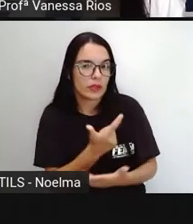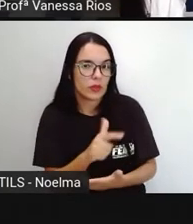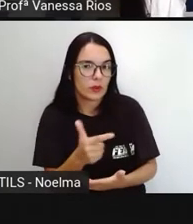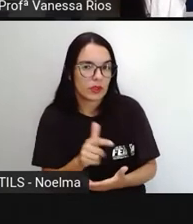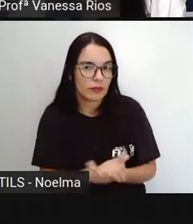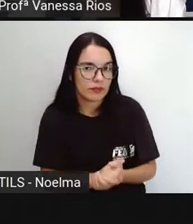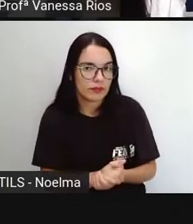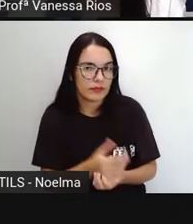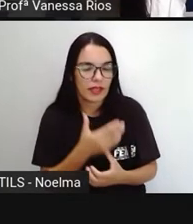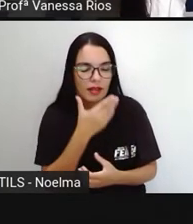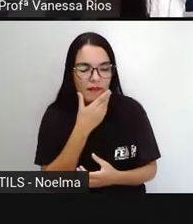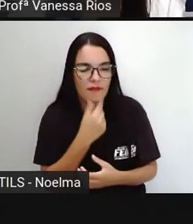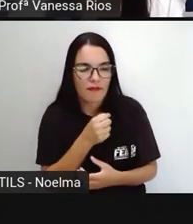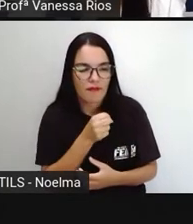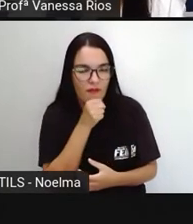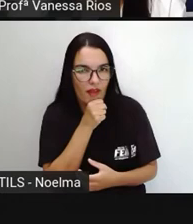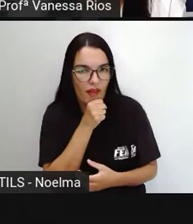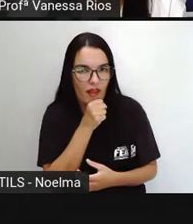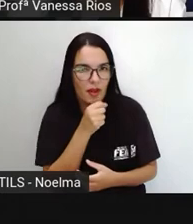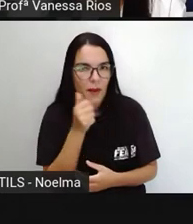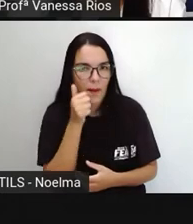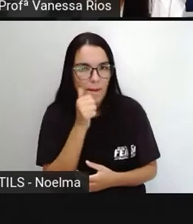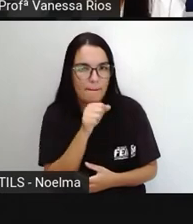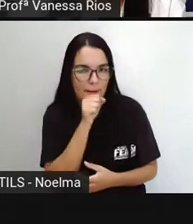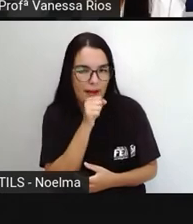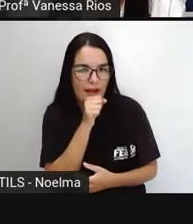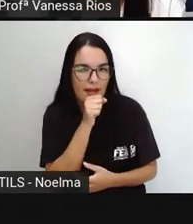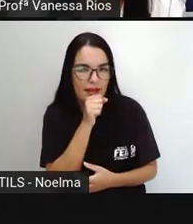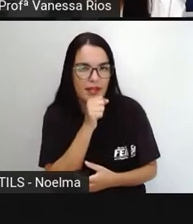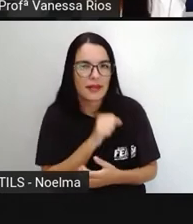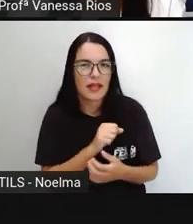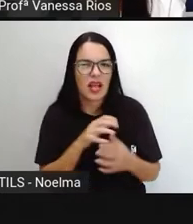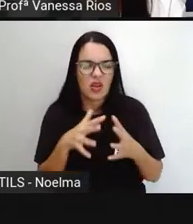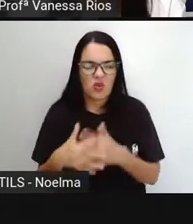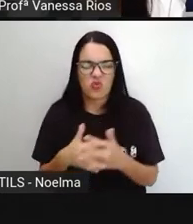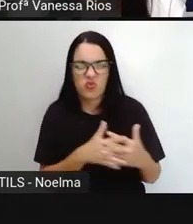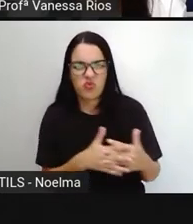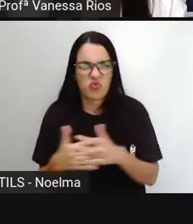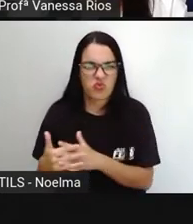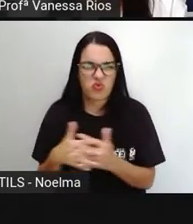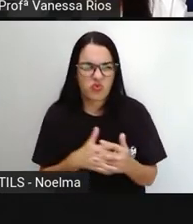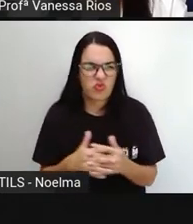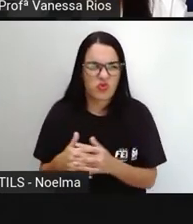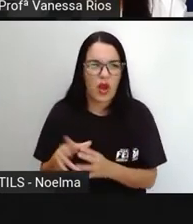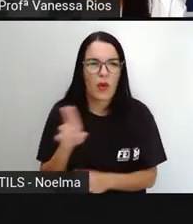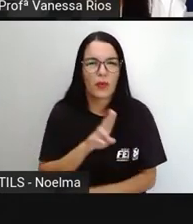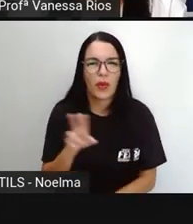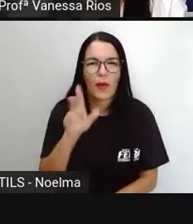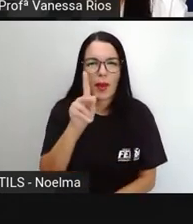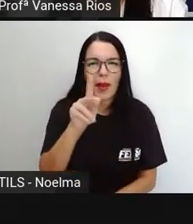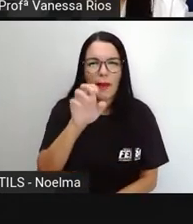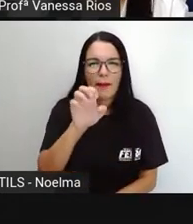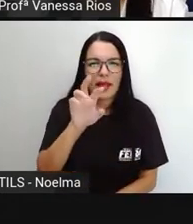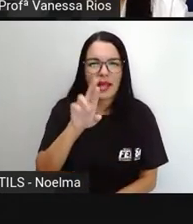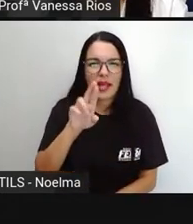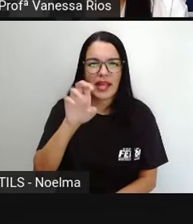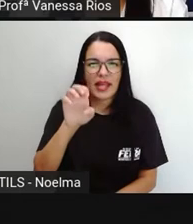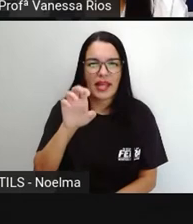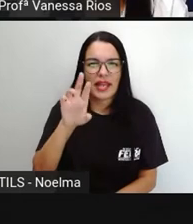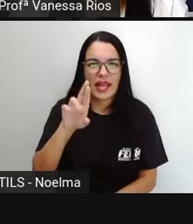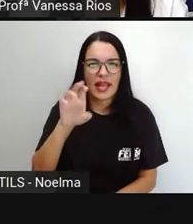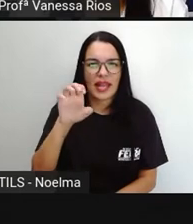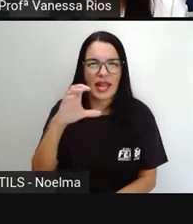pai. Coisa pode ser treco. Confusão é sempre perereco. Colega duro de aturar é mala.